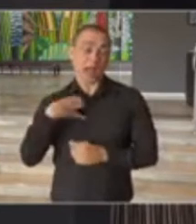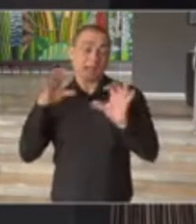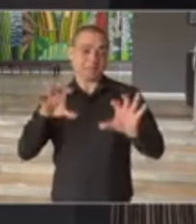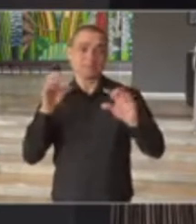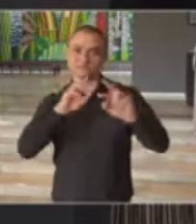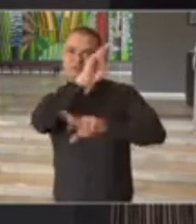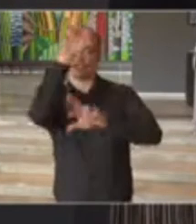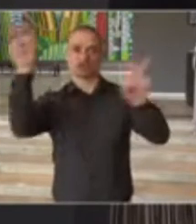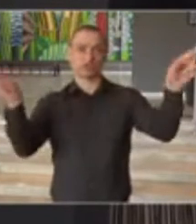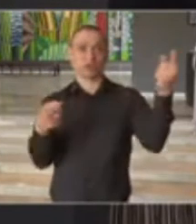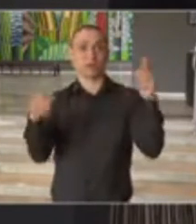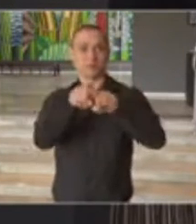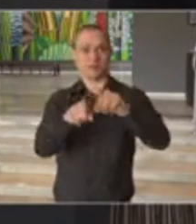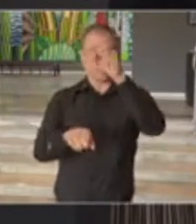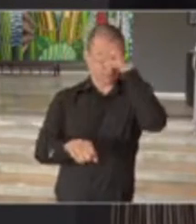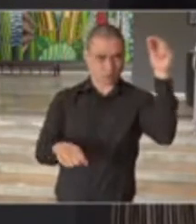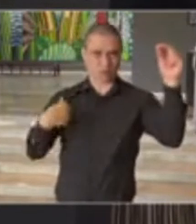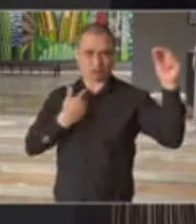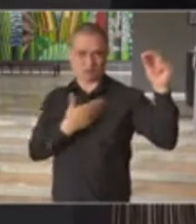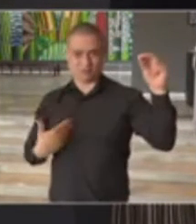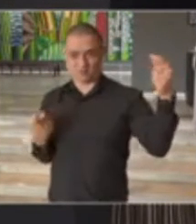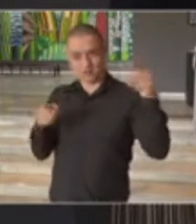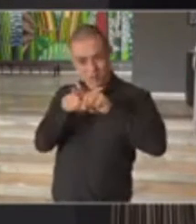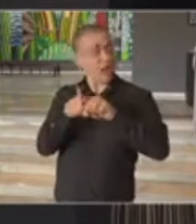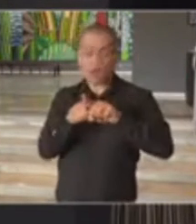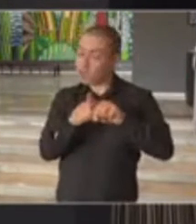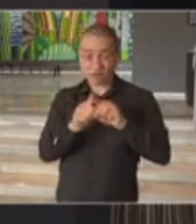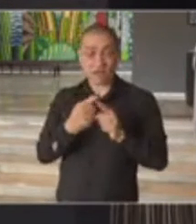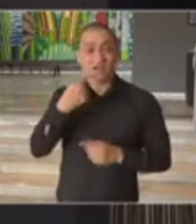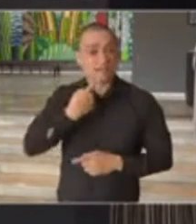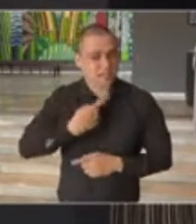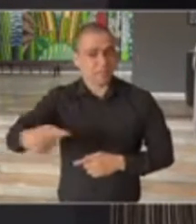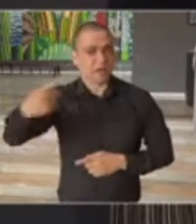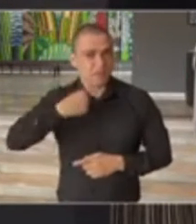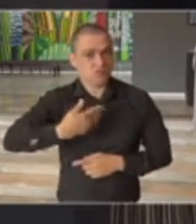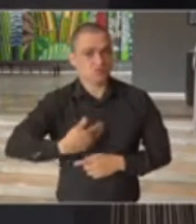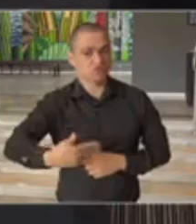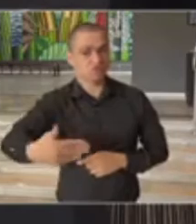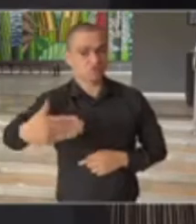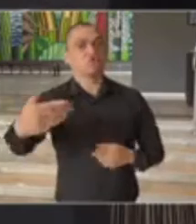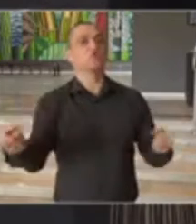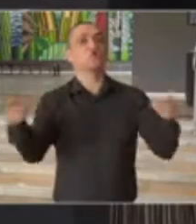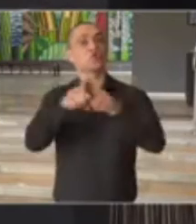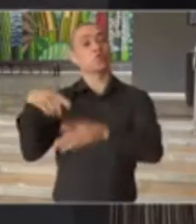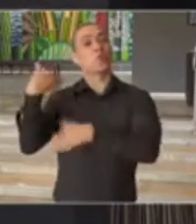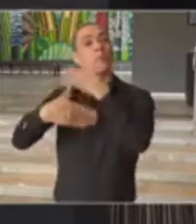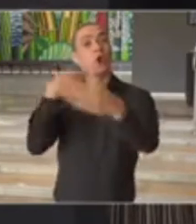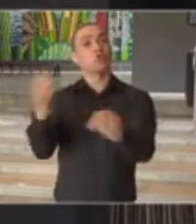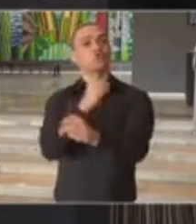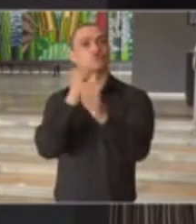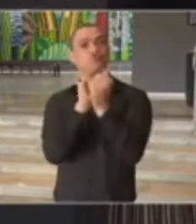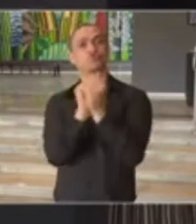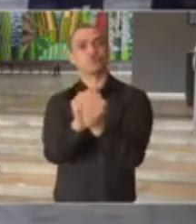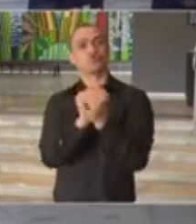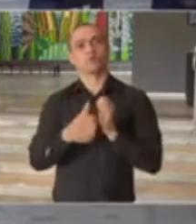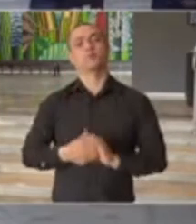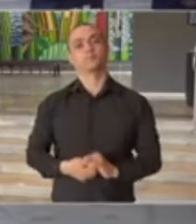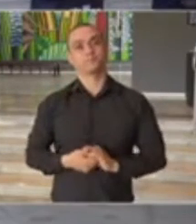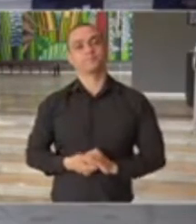parceria de Estado e municípios, que vai, ao longo das próximas semanas, se consolidar com o processo de construção conjunta.